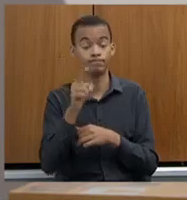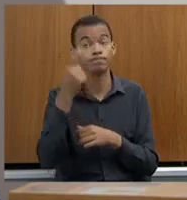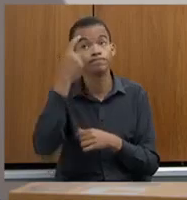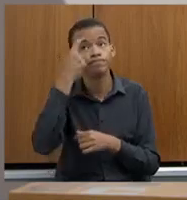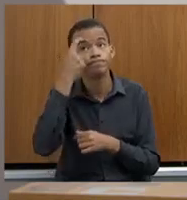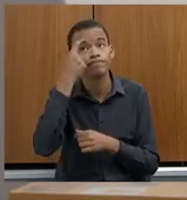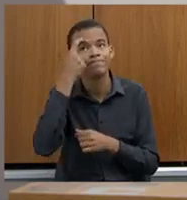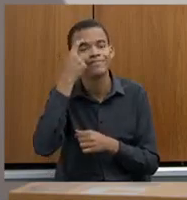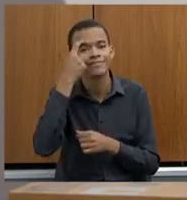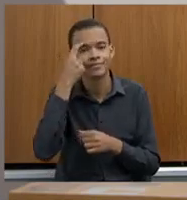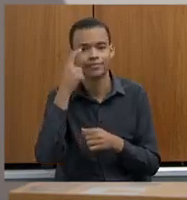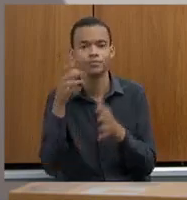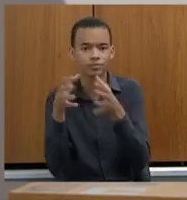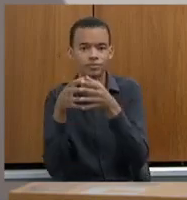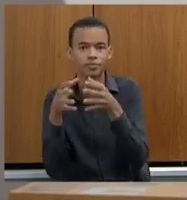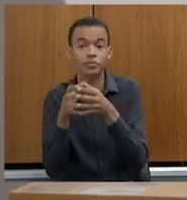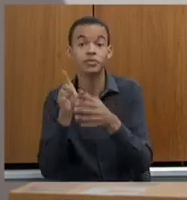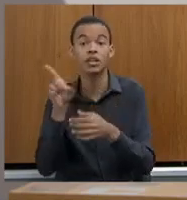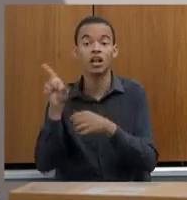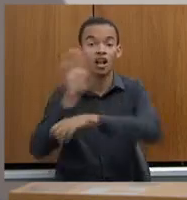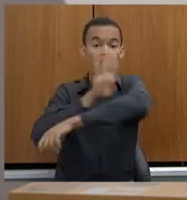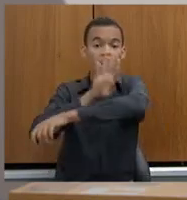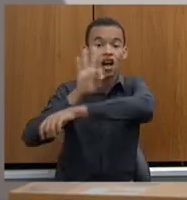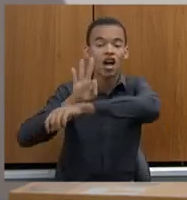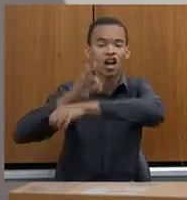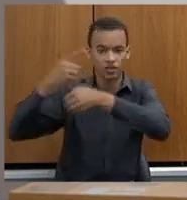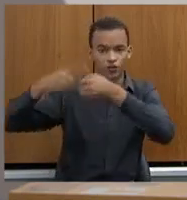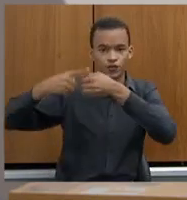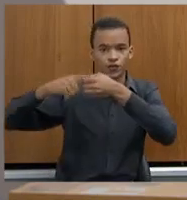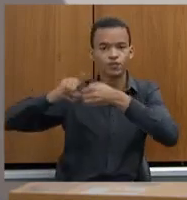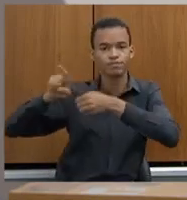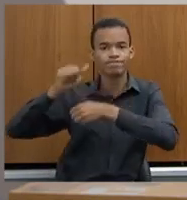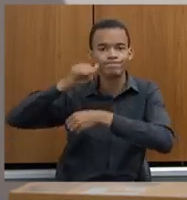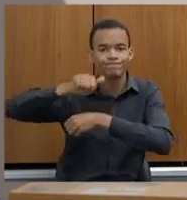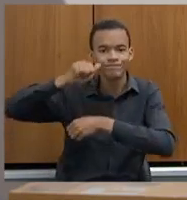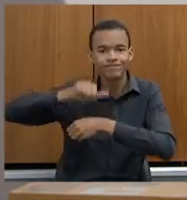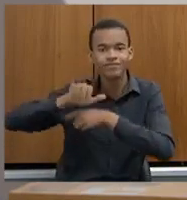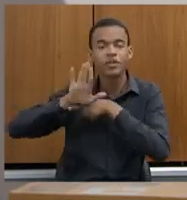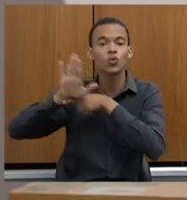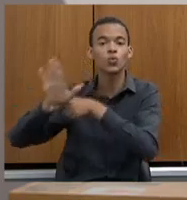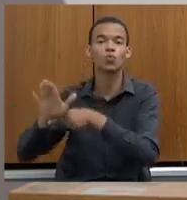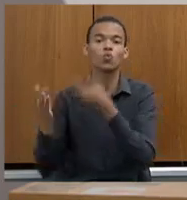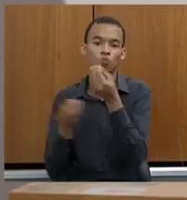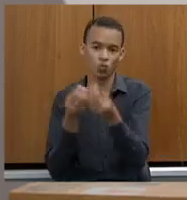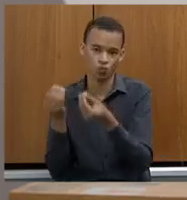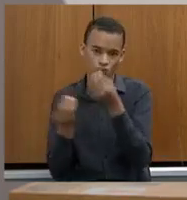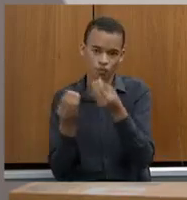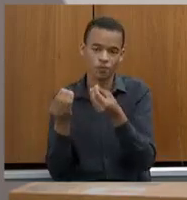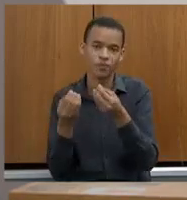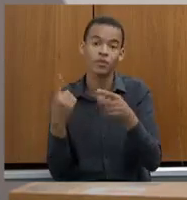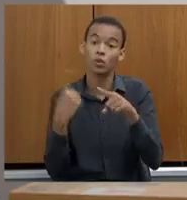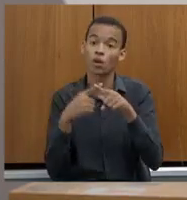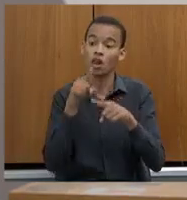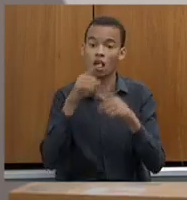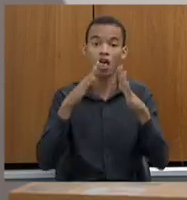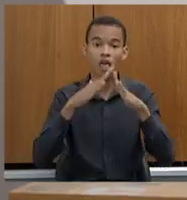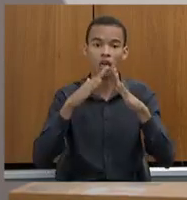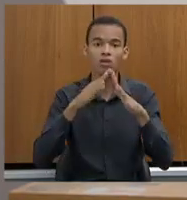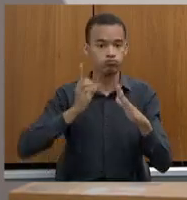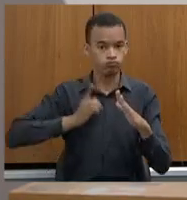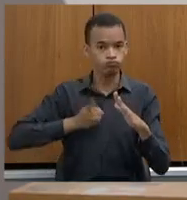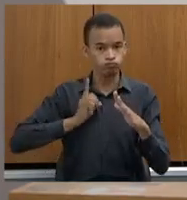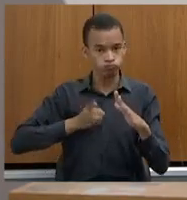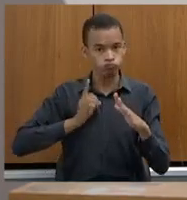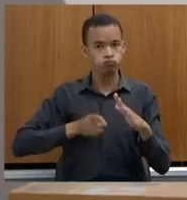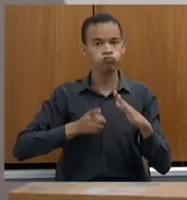pensar alguma coisa para as mulheres de Betim, que a delegacia, que é excelente, a delegacia